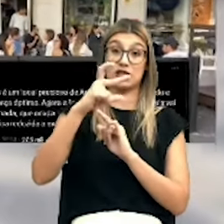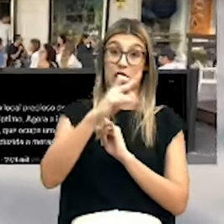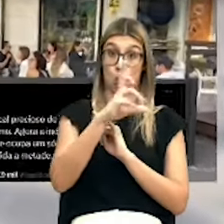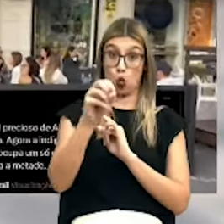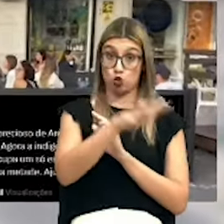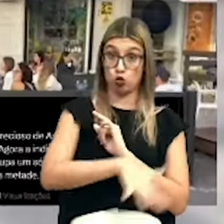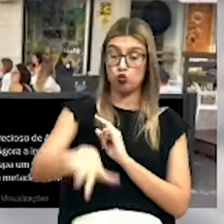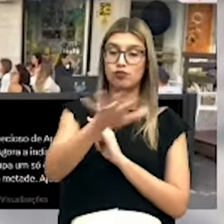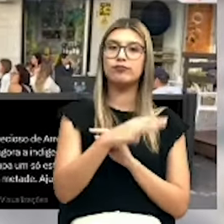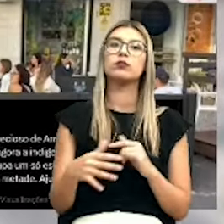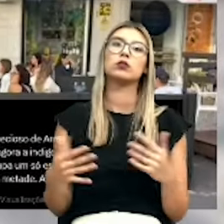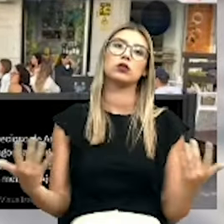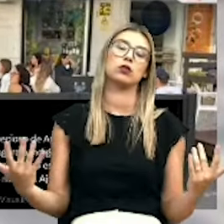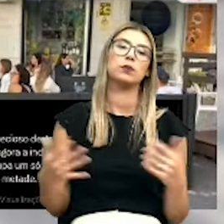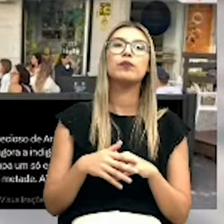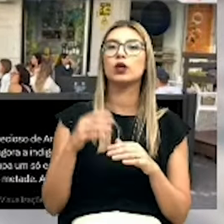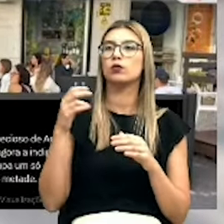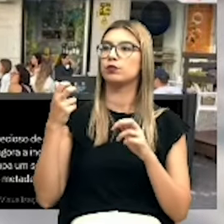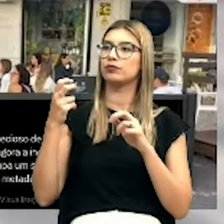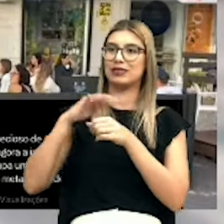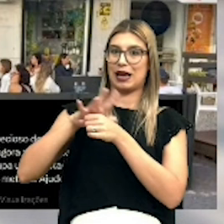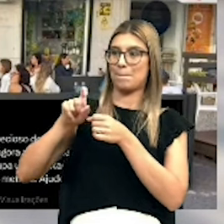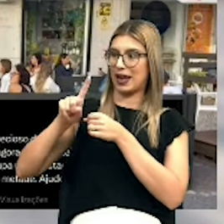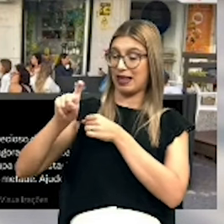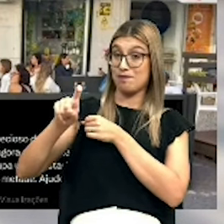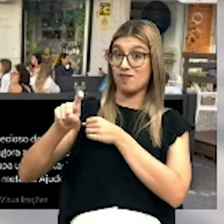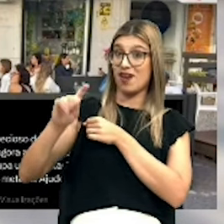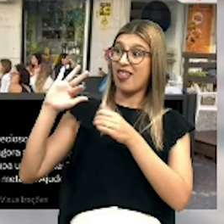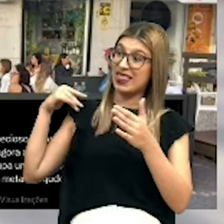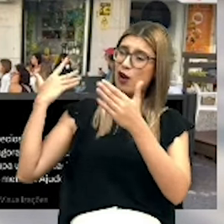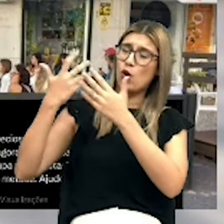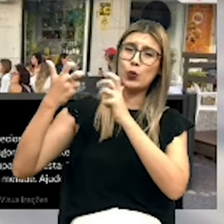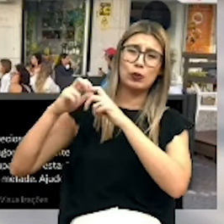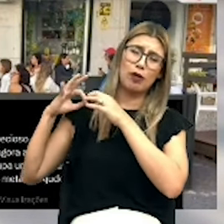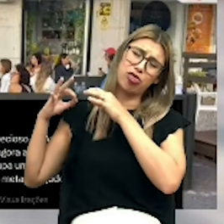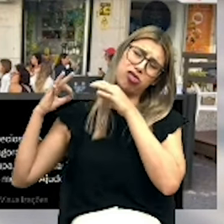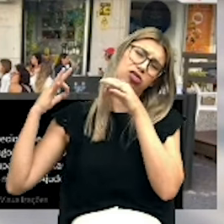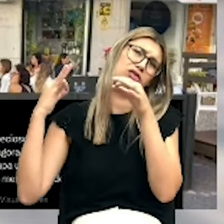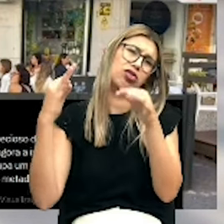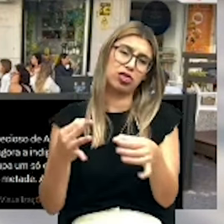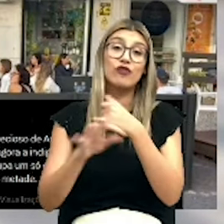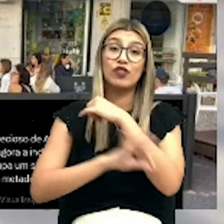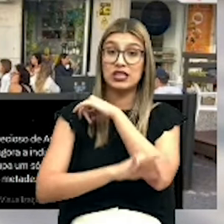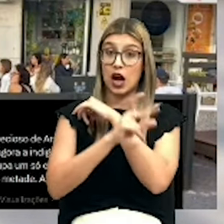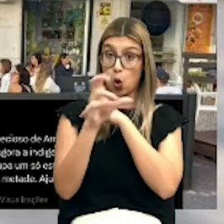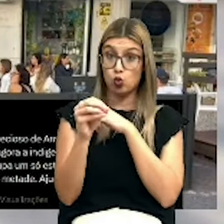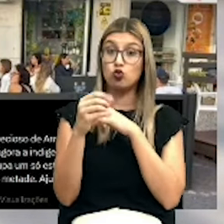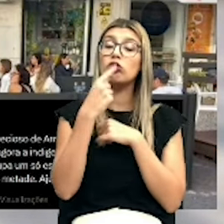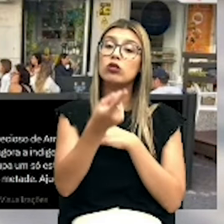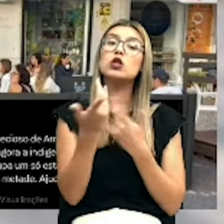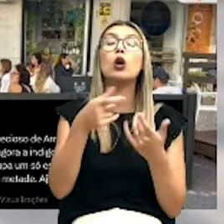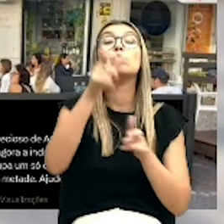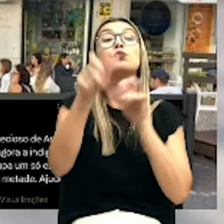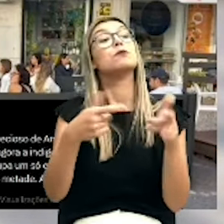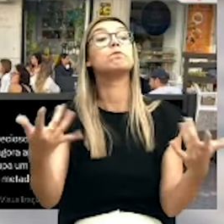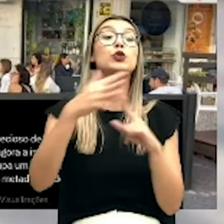um braço de ferro injustificável que se arrasta desde a pandemia entre a Junta de Freguesia e os comerciantes de Arroios, que receberam agora a notificação de remover, no prazo de 5